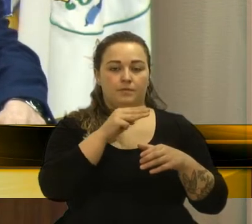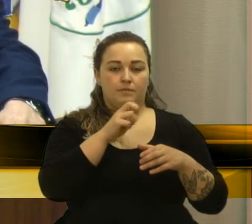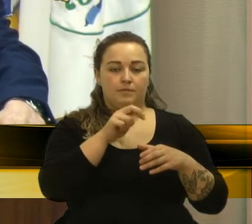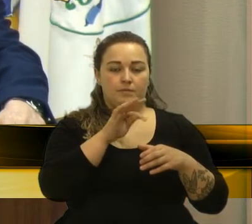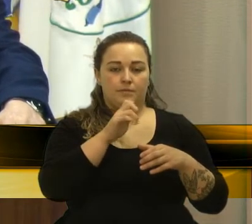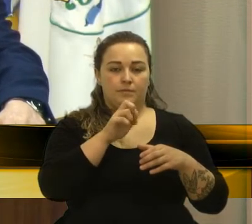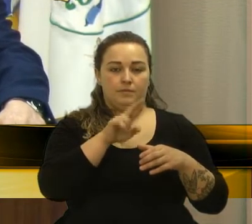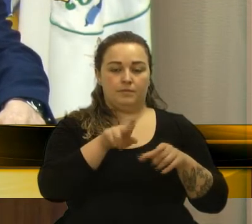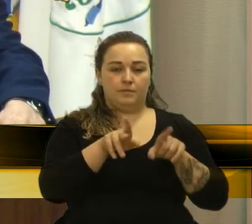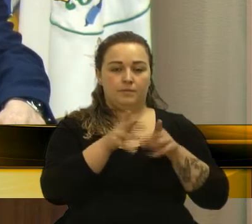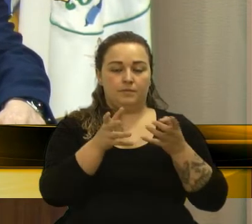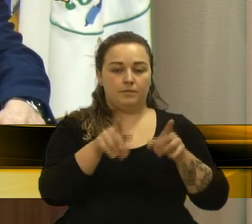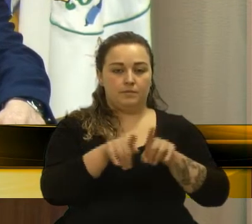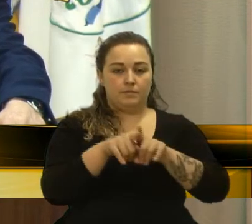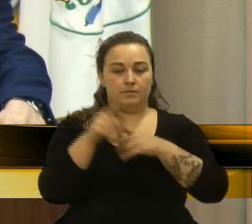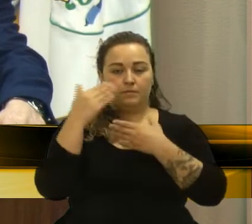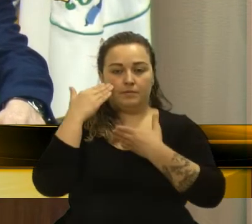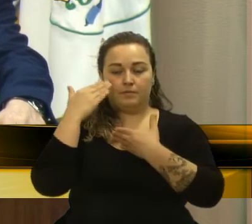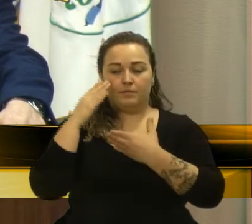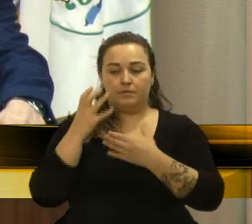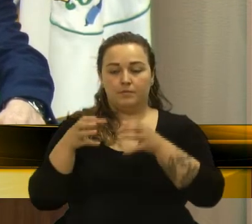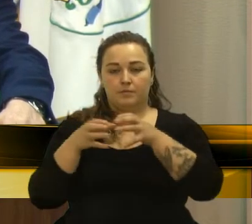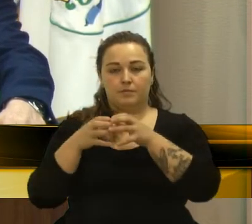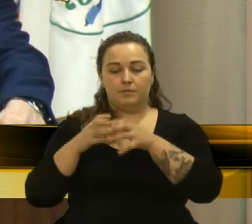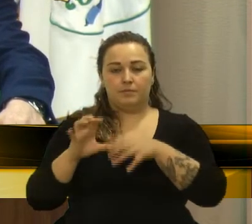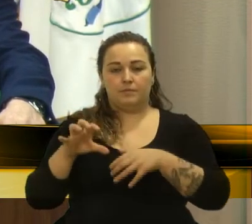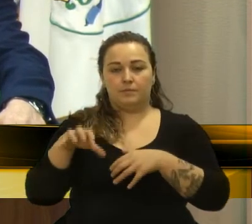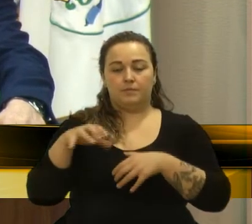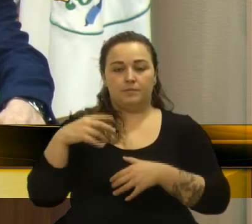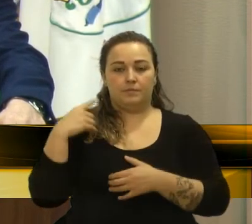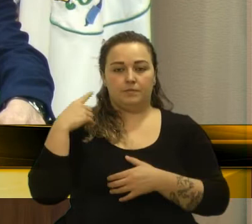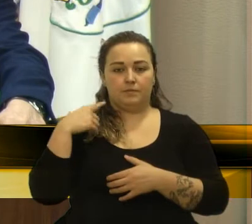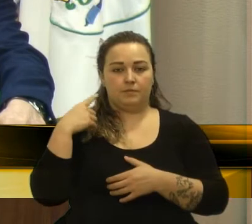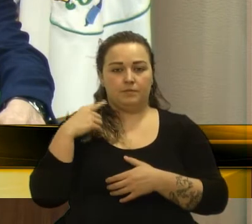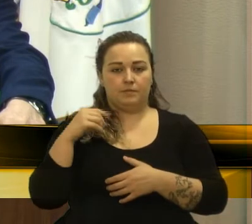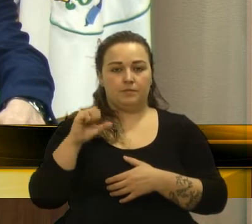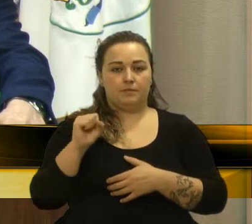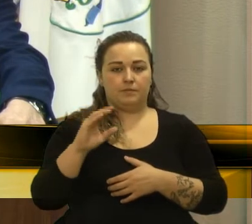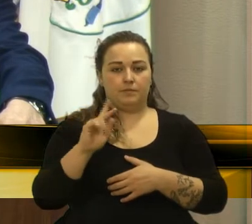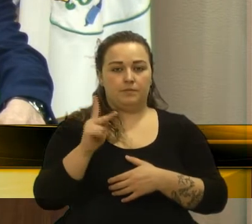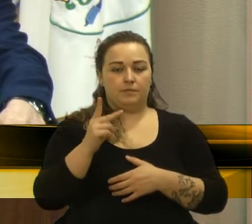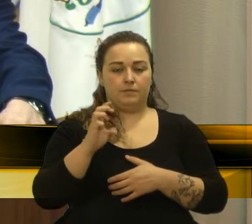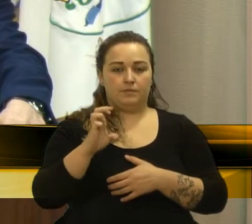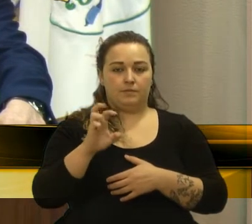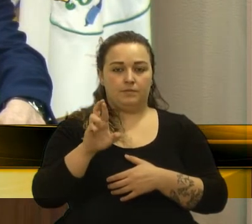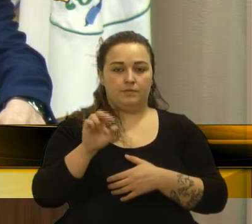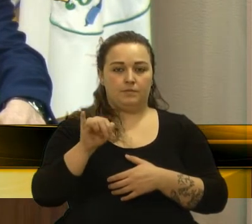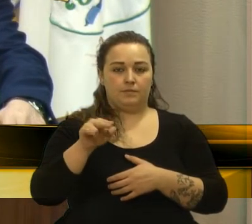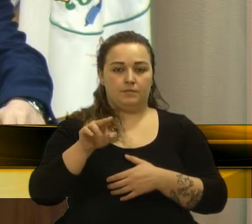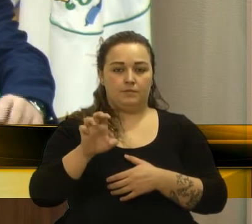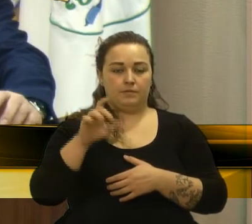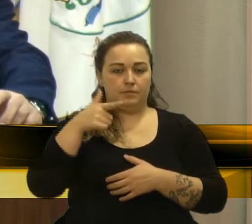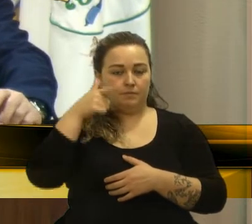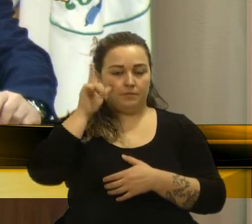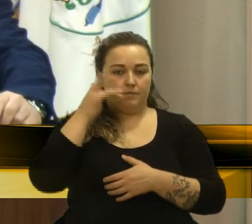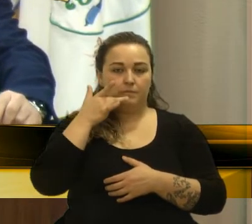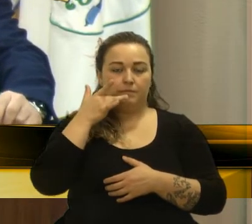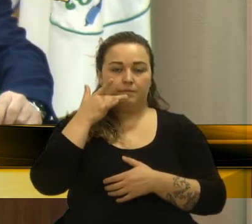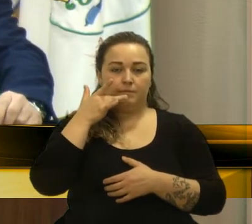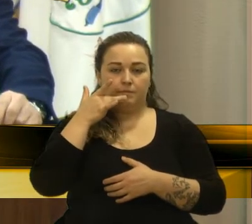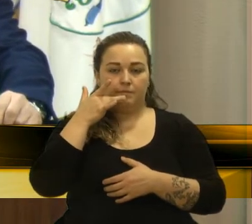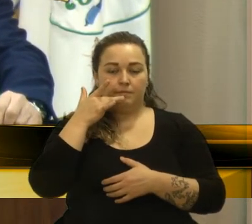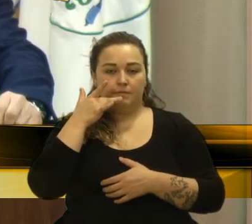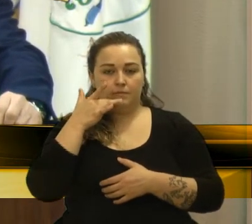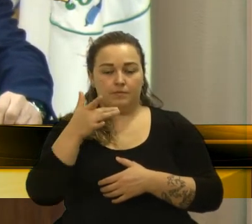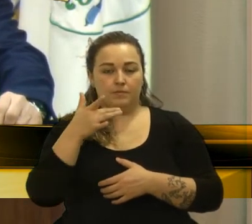deputado Scherini, que ontem à tarde nos ligaram, abrindo uma janela